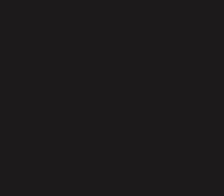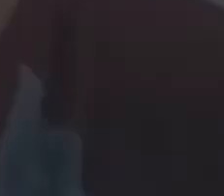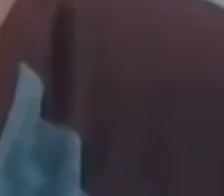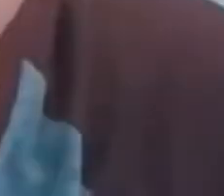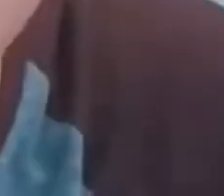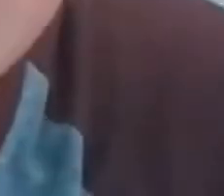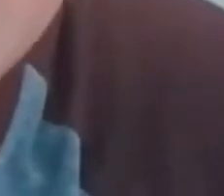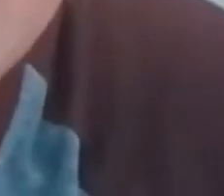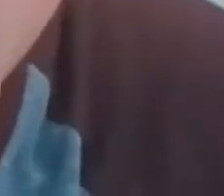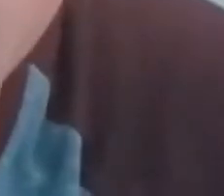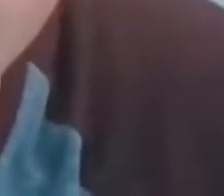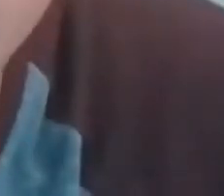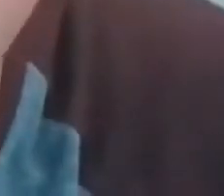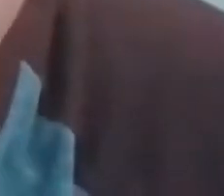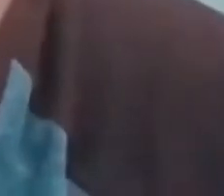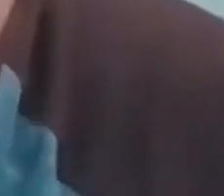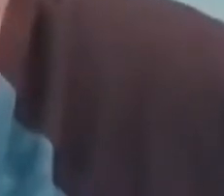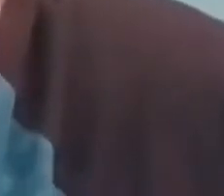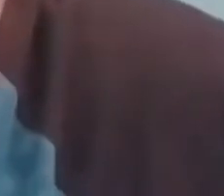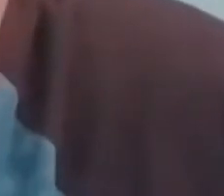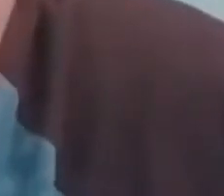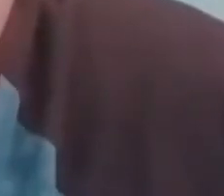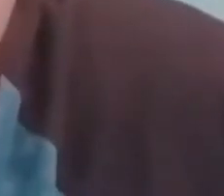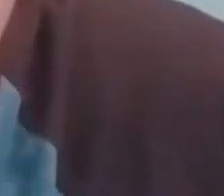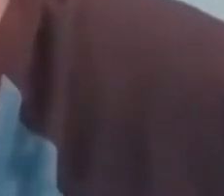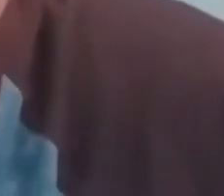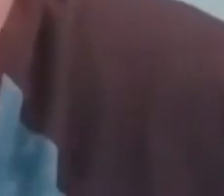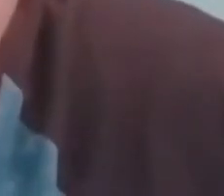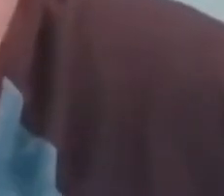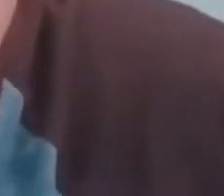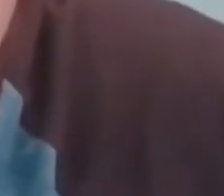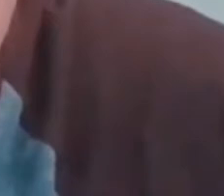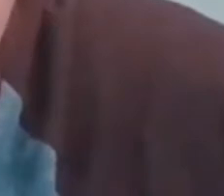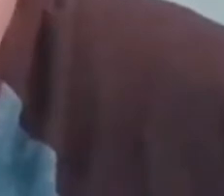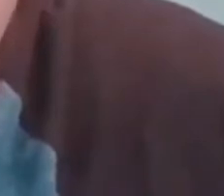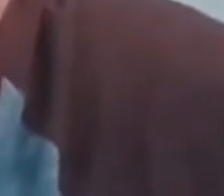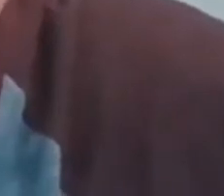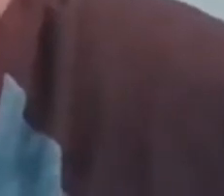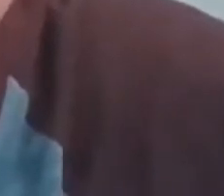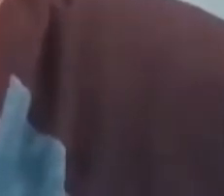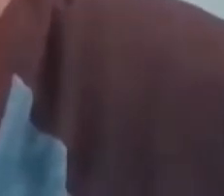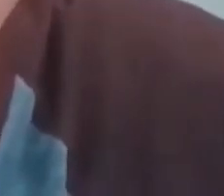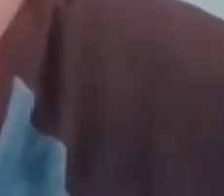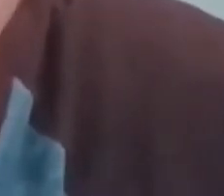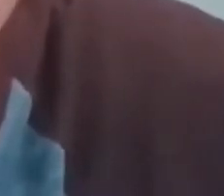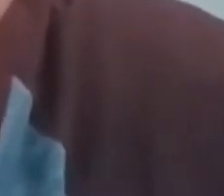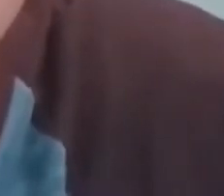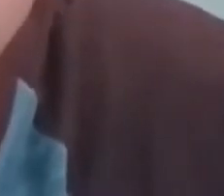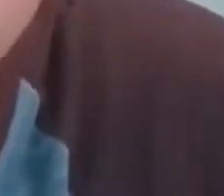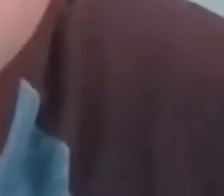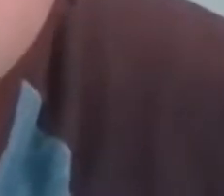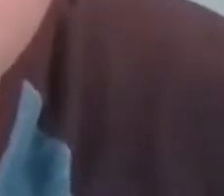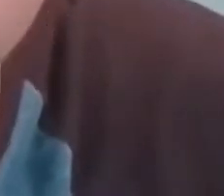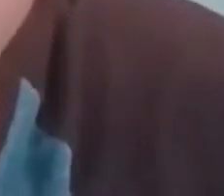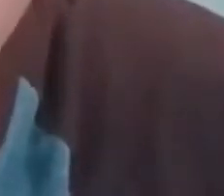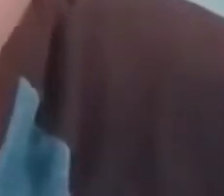esse livro manual foi lançado duas vezes. Primeiro foi no